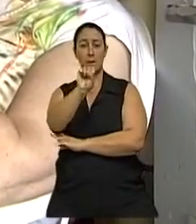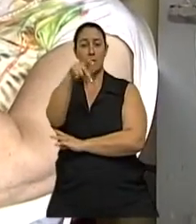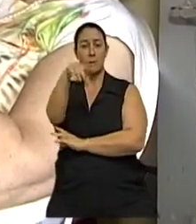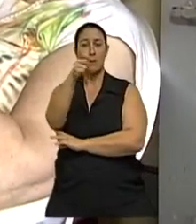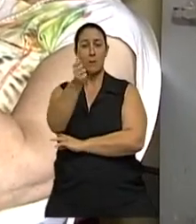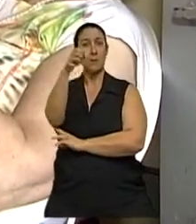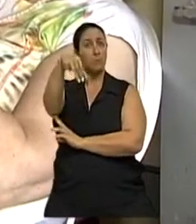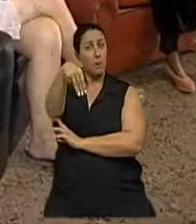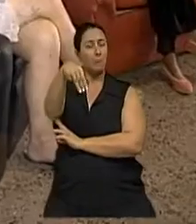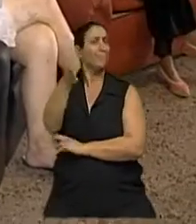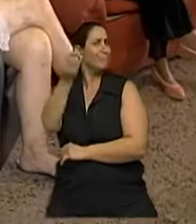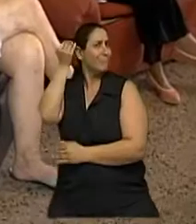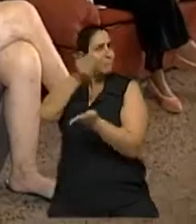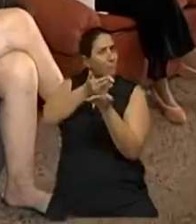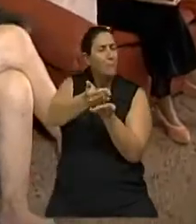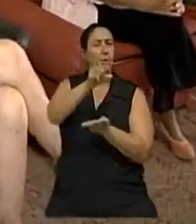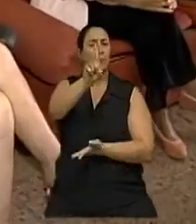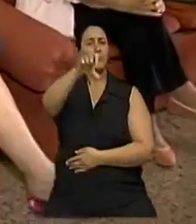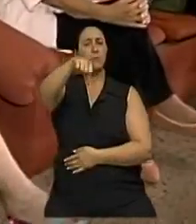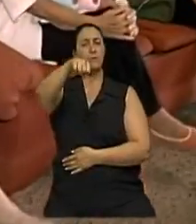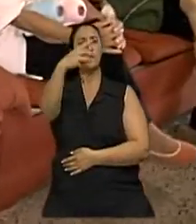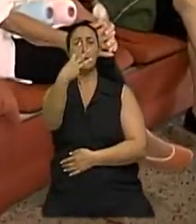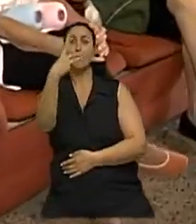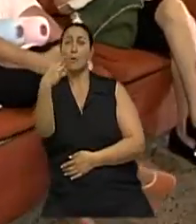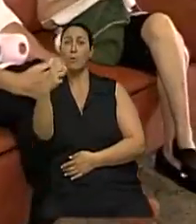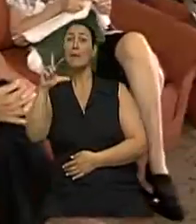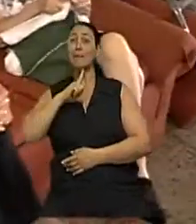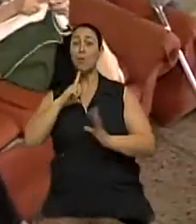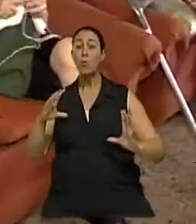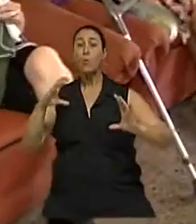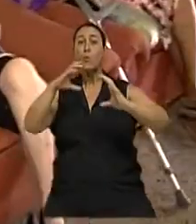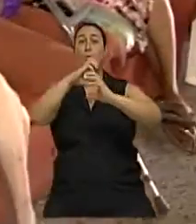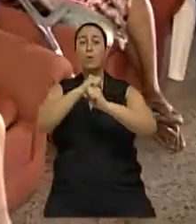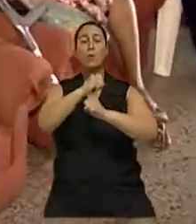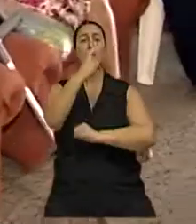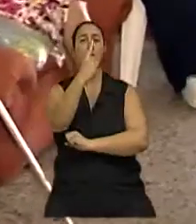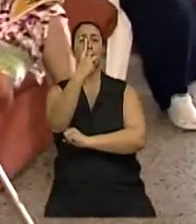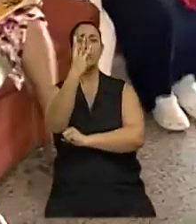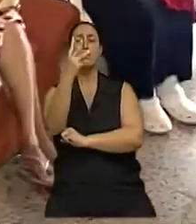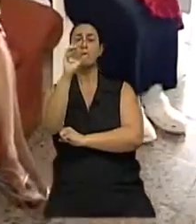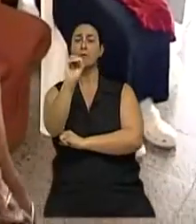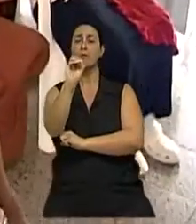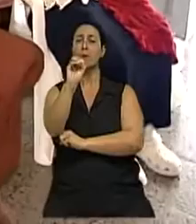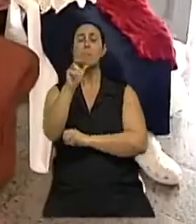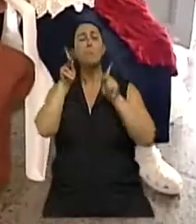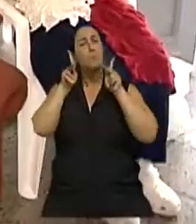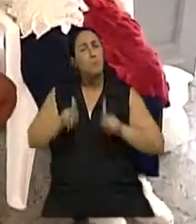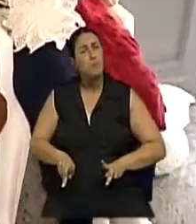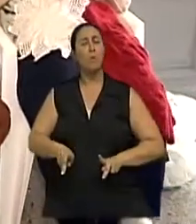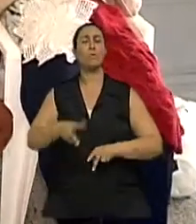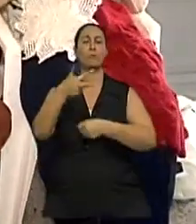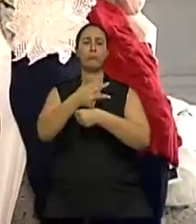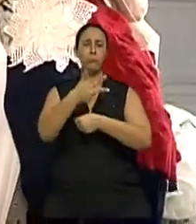1931 e abriga cerca de 130 idosos carentes. O objetivo da instituição